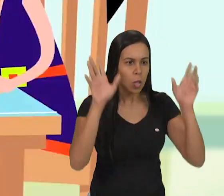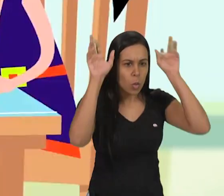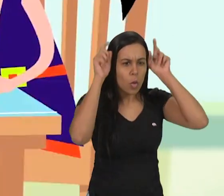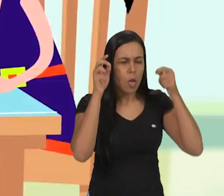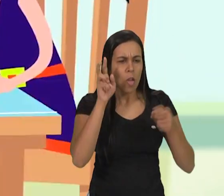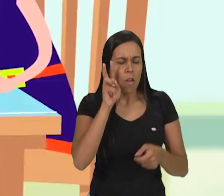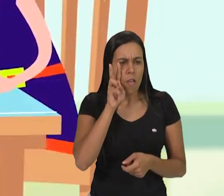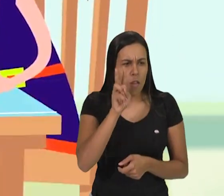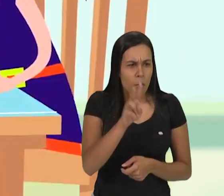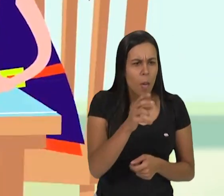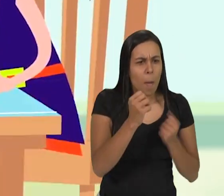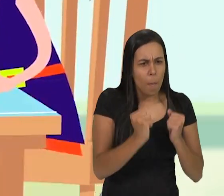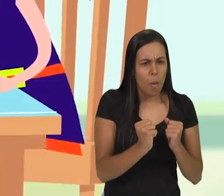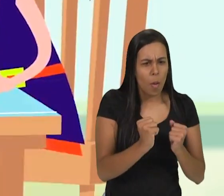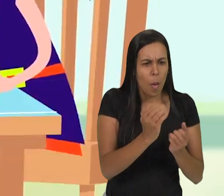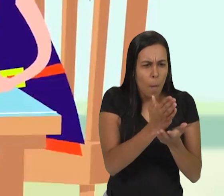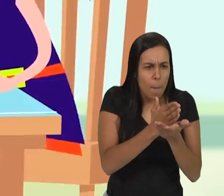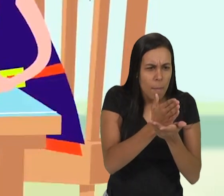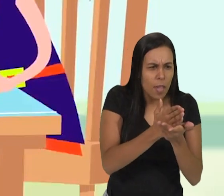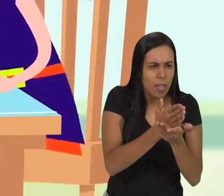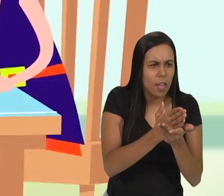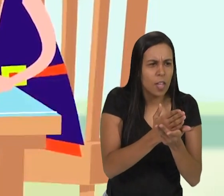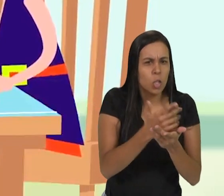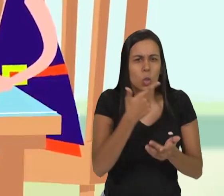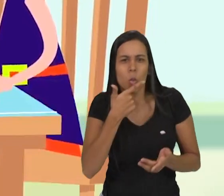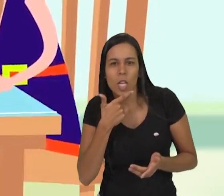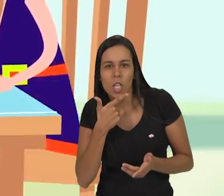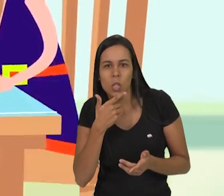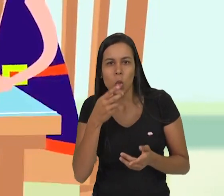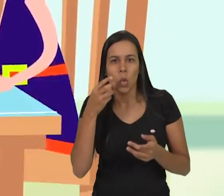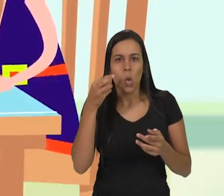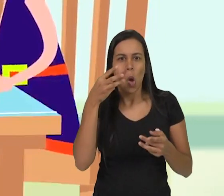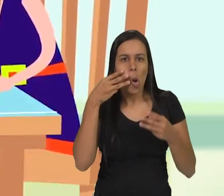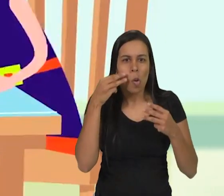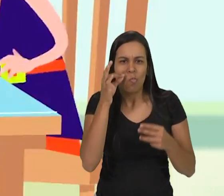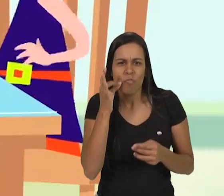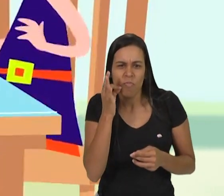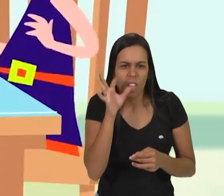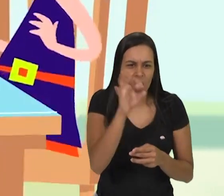Luna, você pode me dar um pedaço do queijo que o rato roeu?